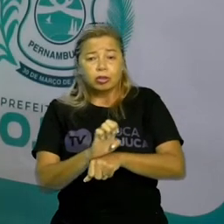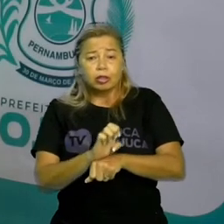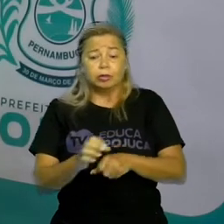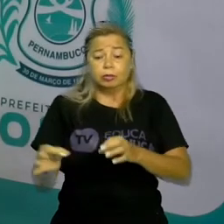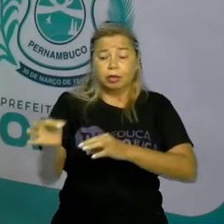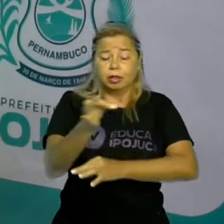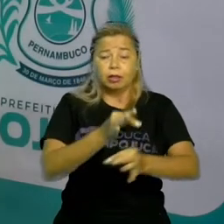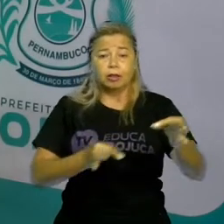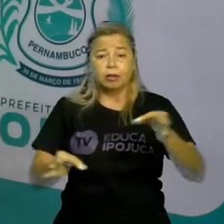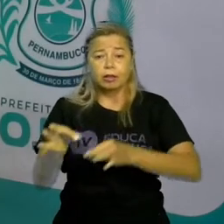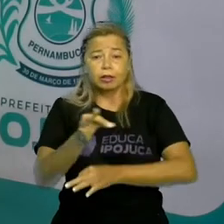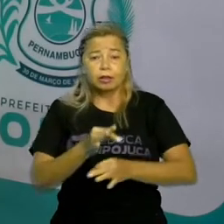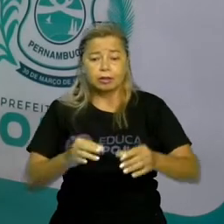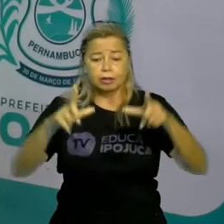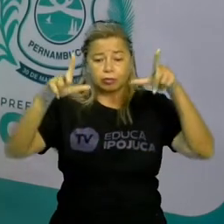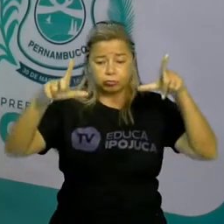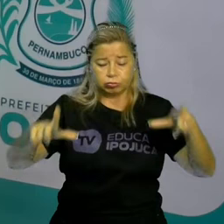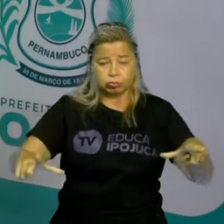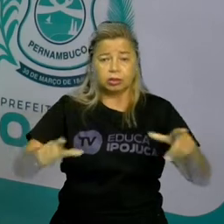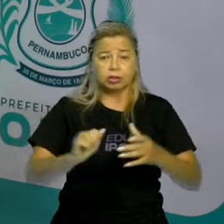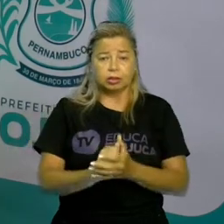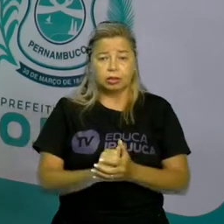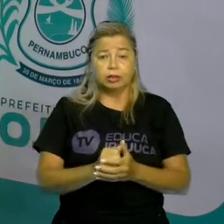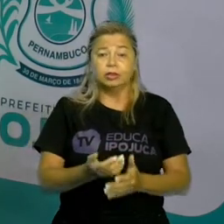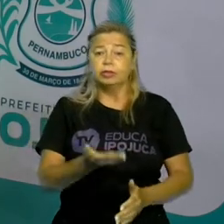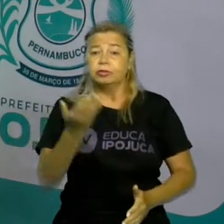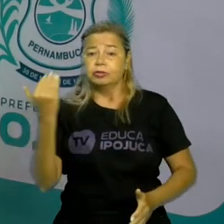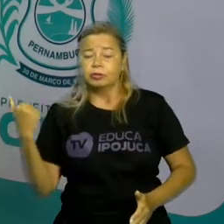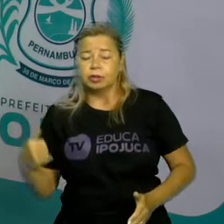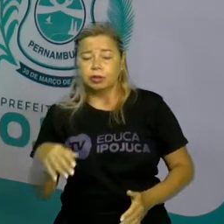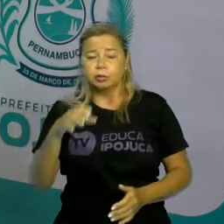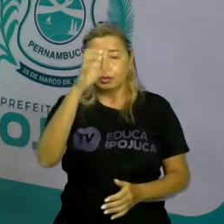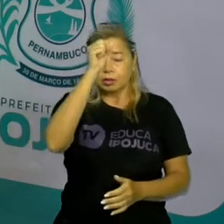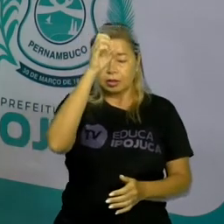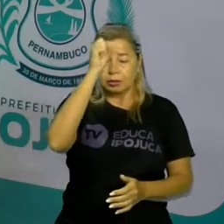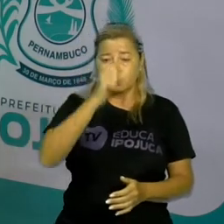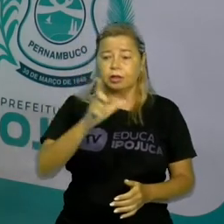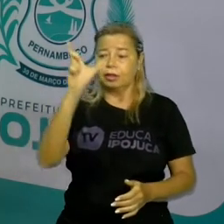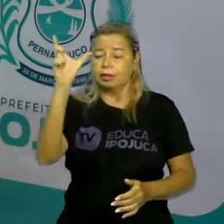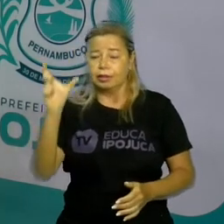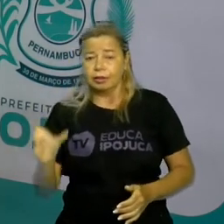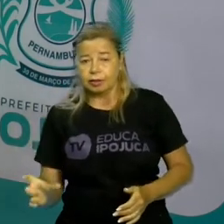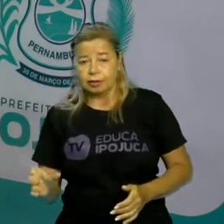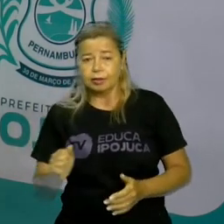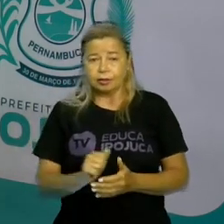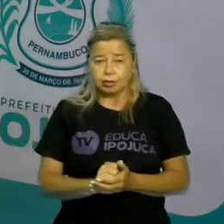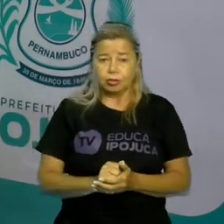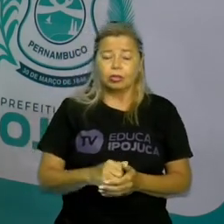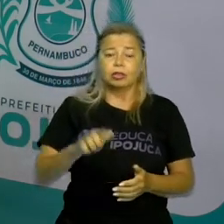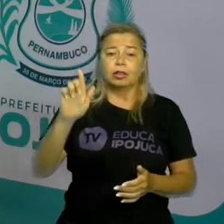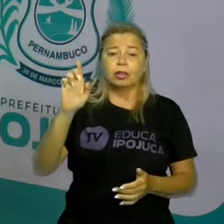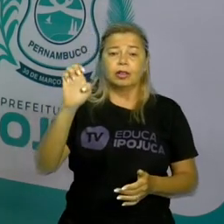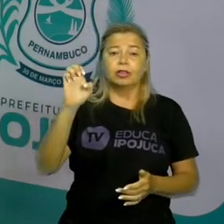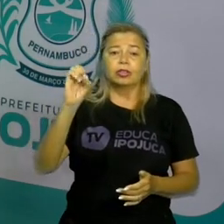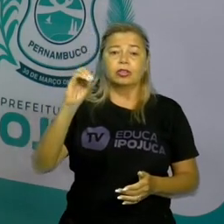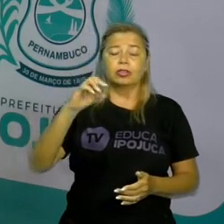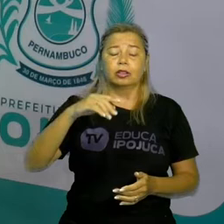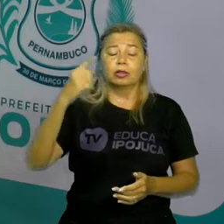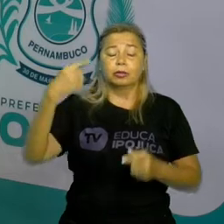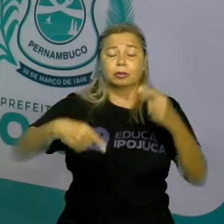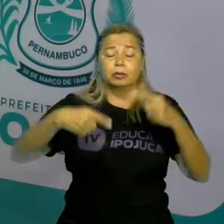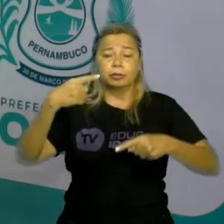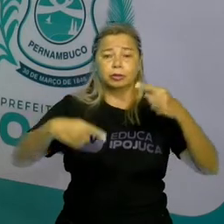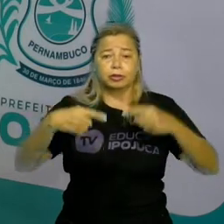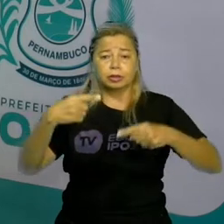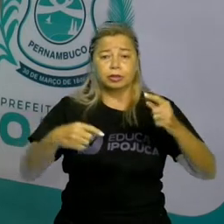características do que é a Geopolítica. A configuração atual do mundo é o resultado